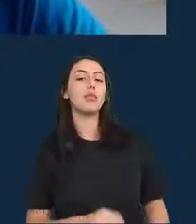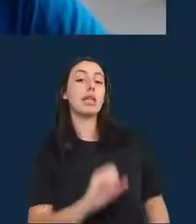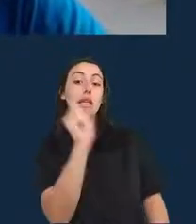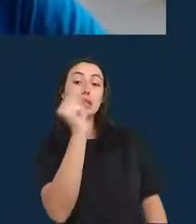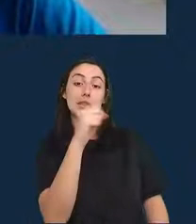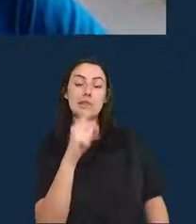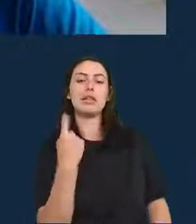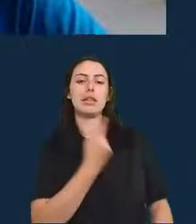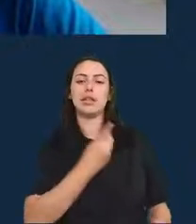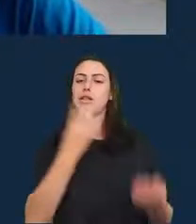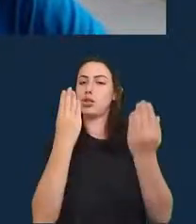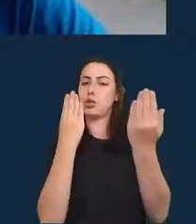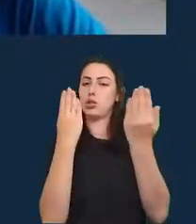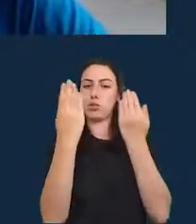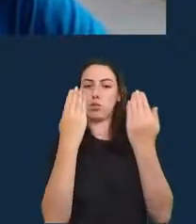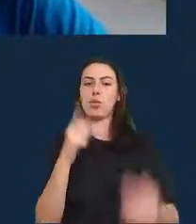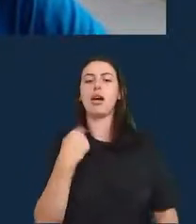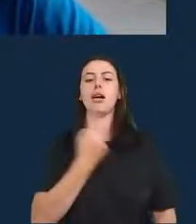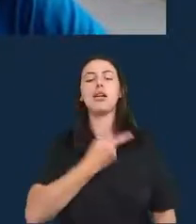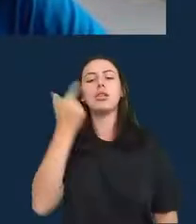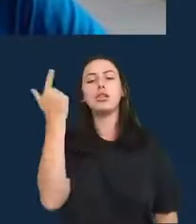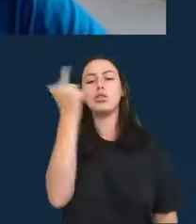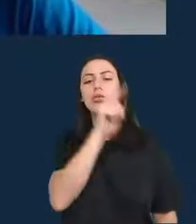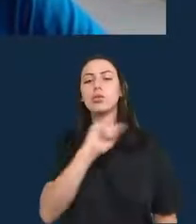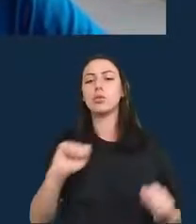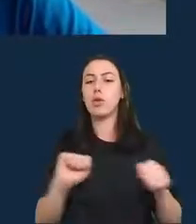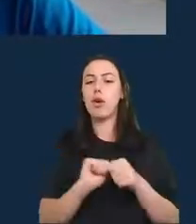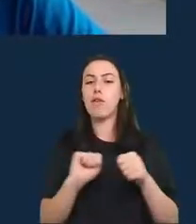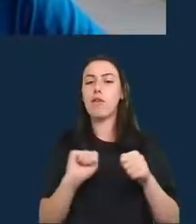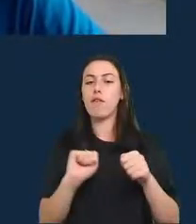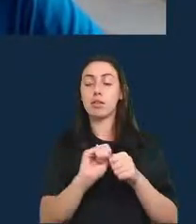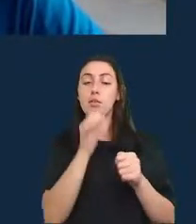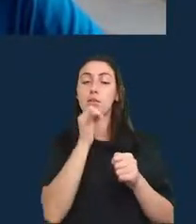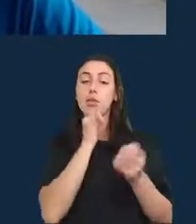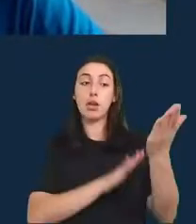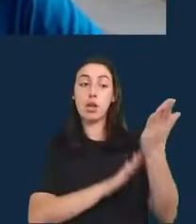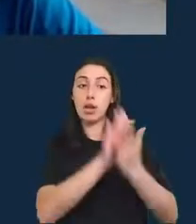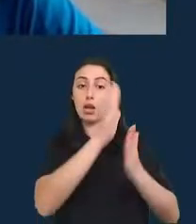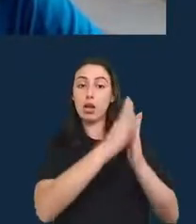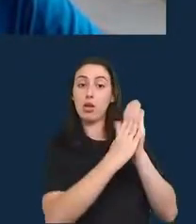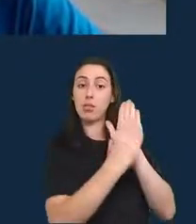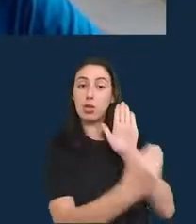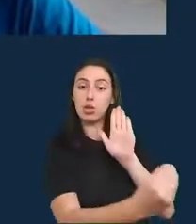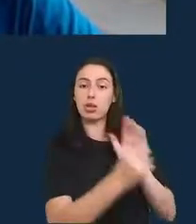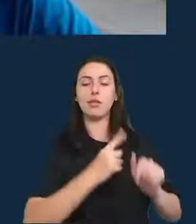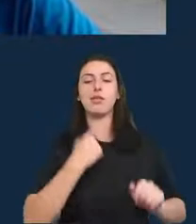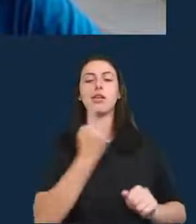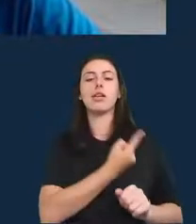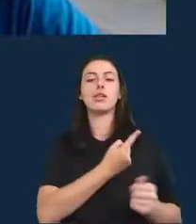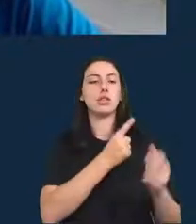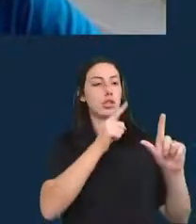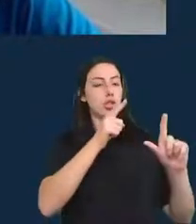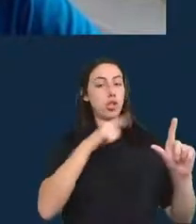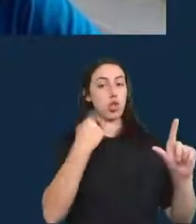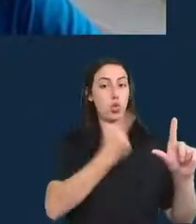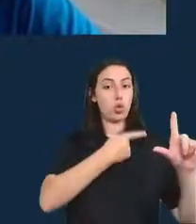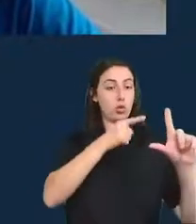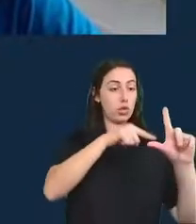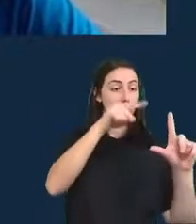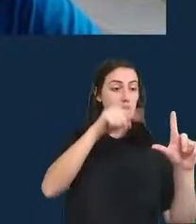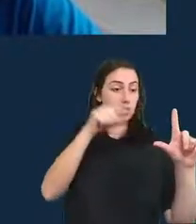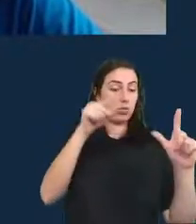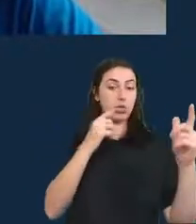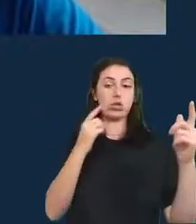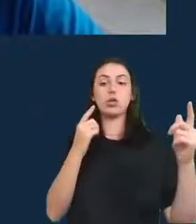fazer agora, desde que lançamos o modelo, foi comparar as nossas estimativas com os dados oficiais